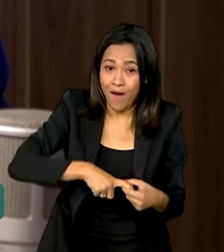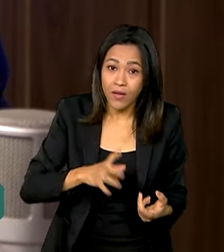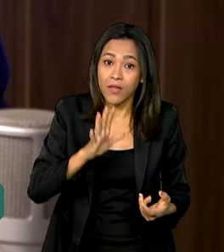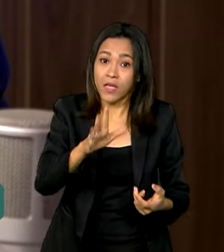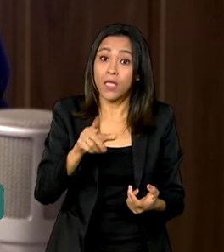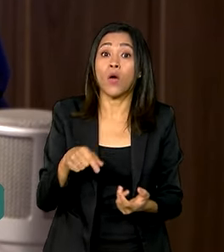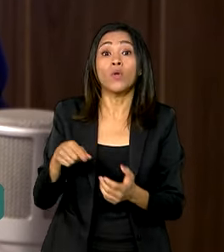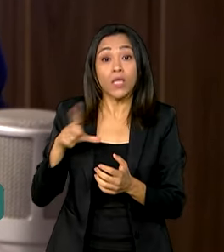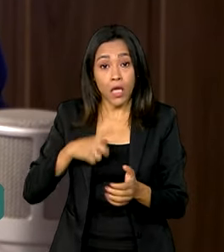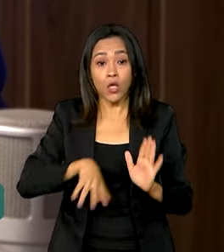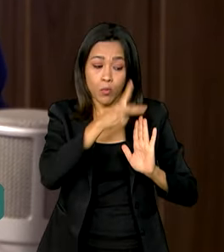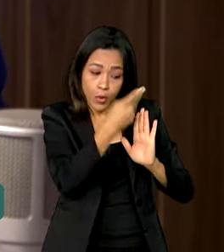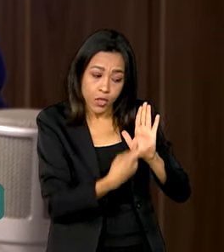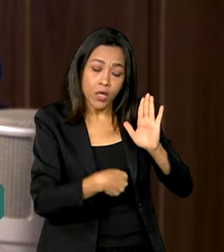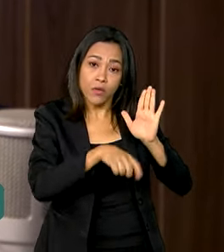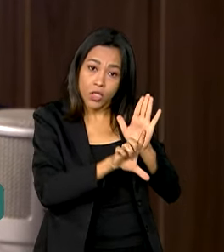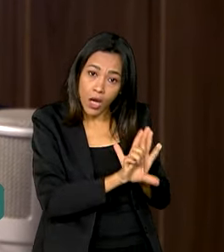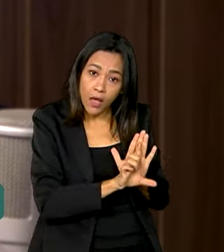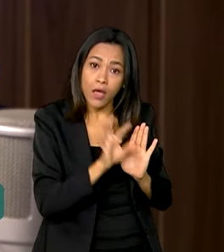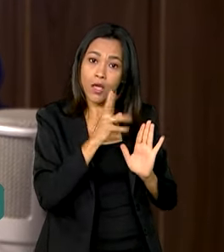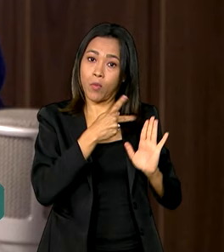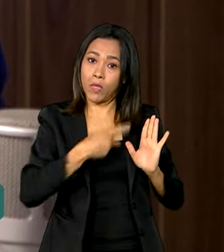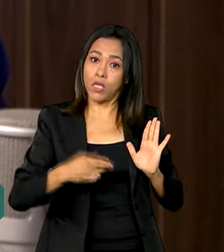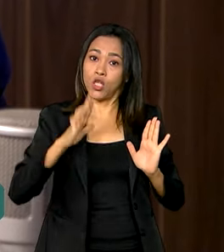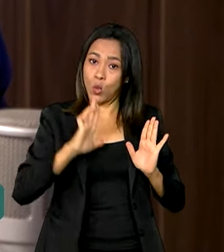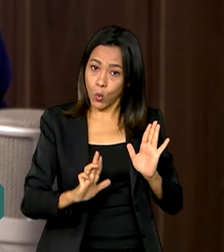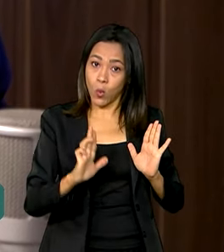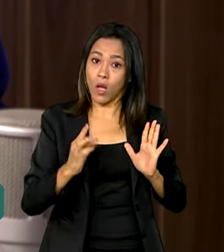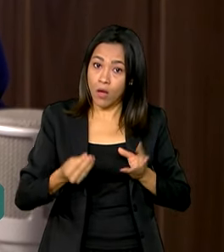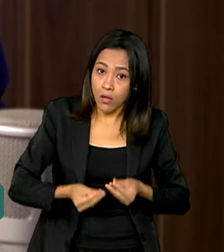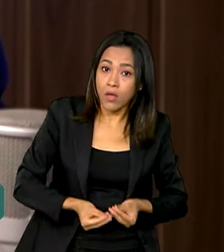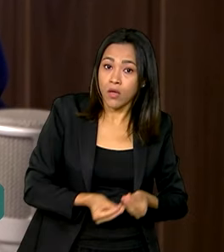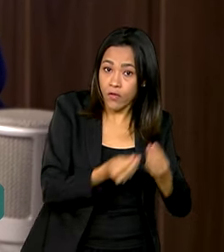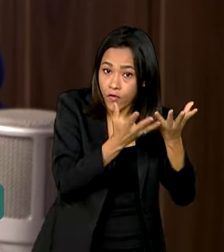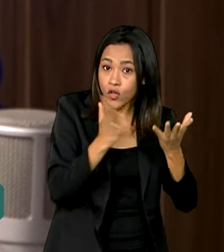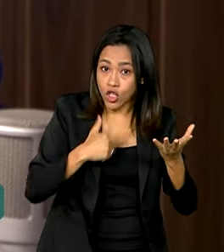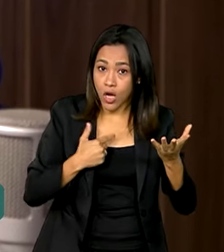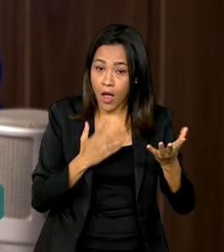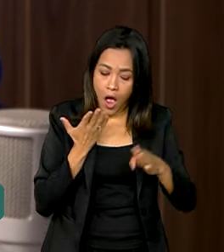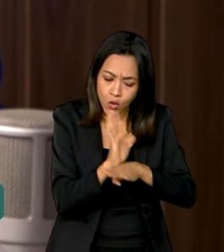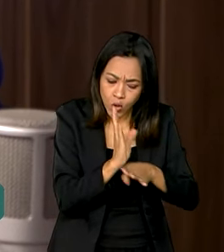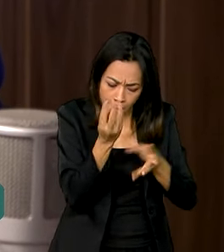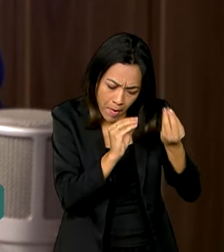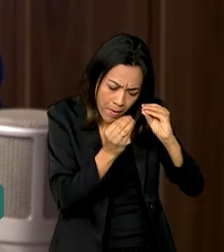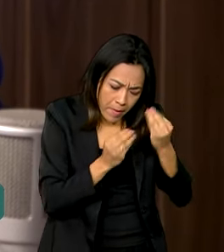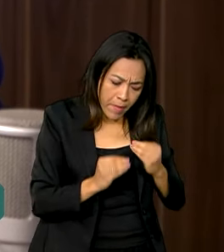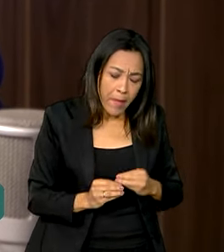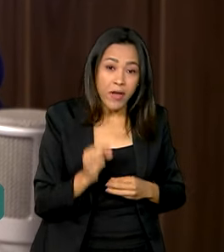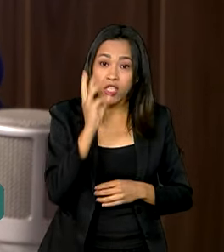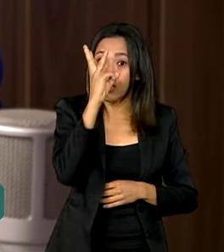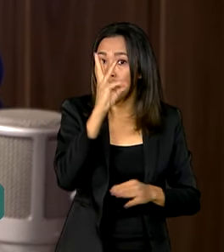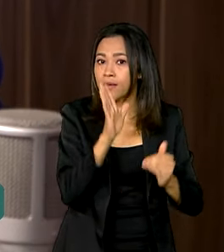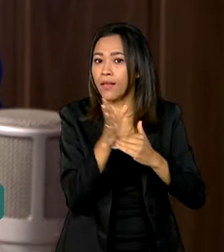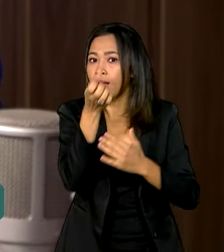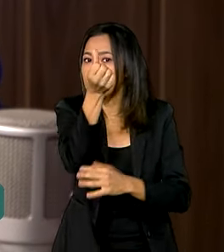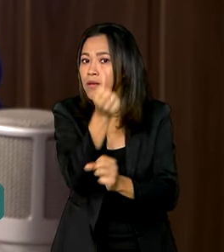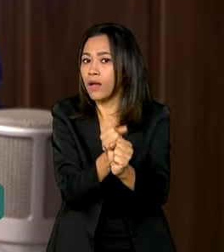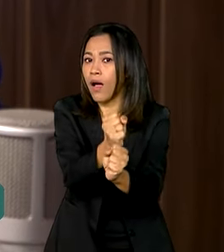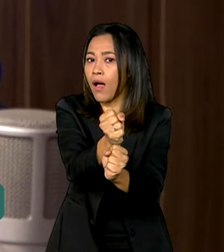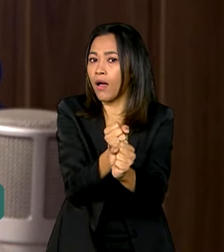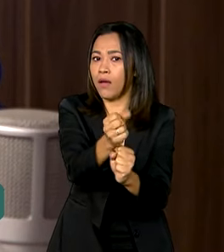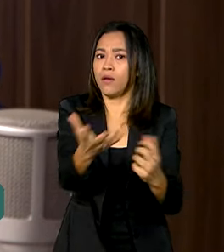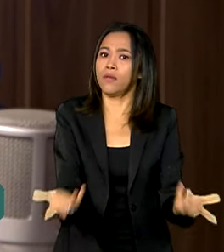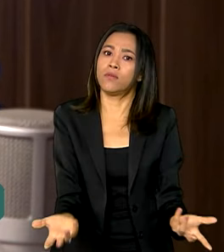partir do projeto de lei que o presidente Lula enviou, que nós ajudamos a construir, de três a seis anos. Ou seja, a pessoa não vai começar mais